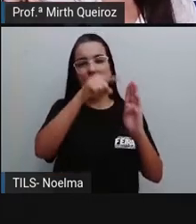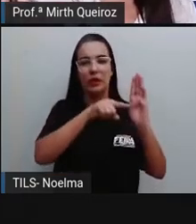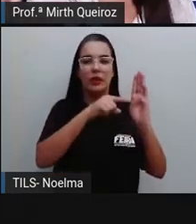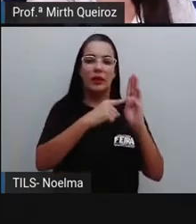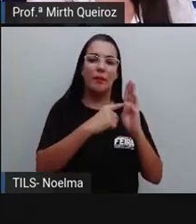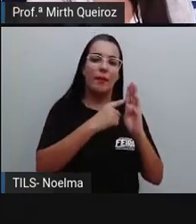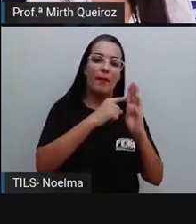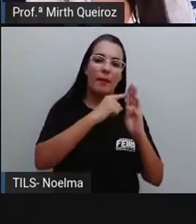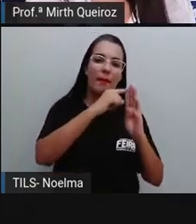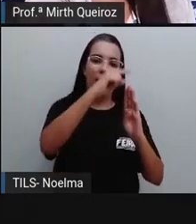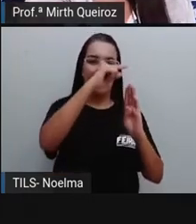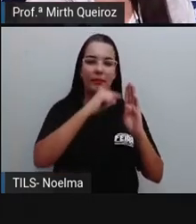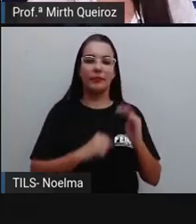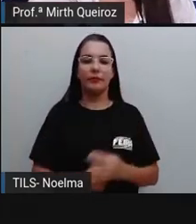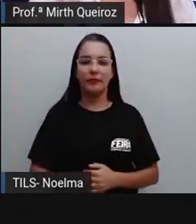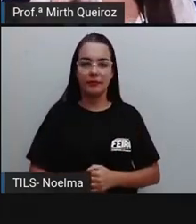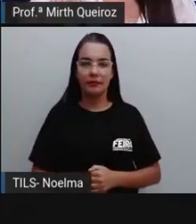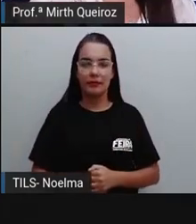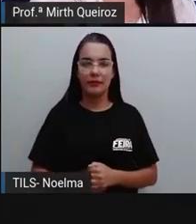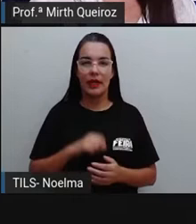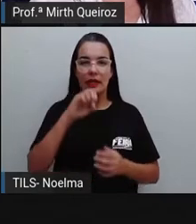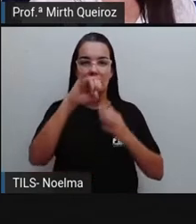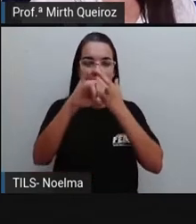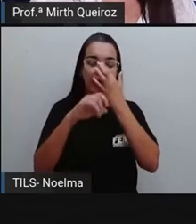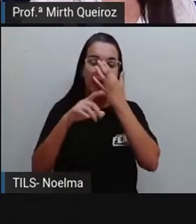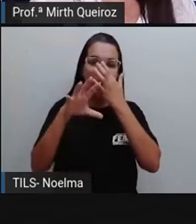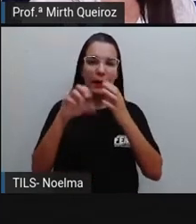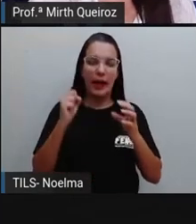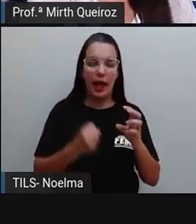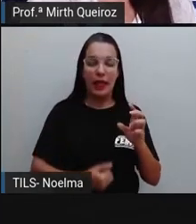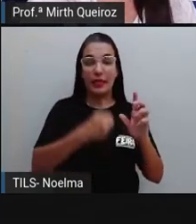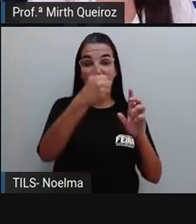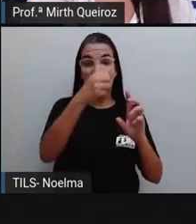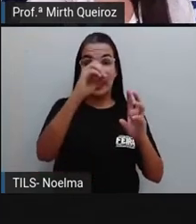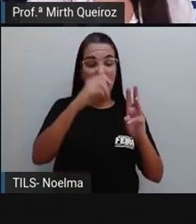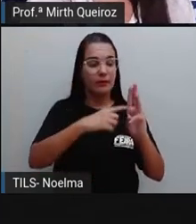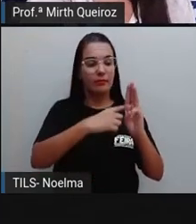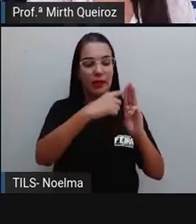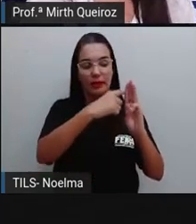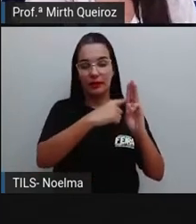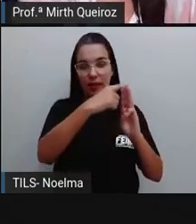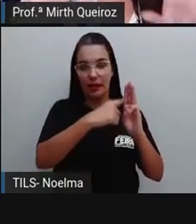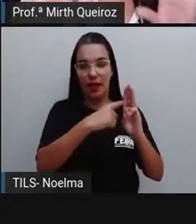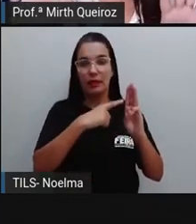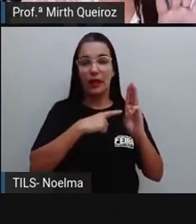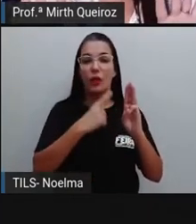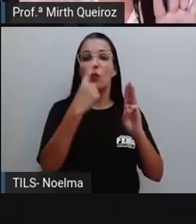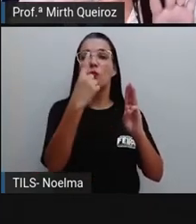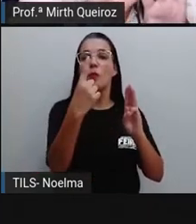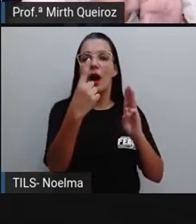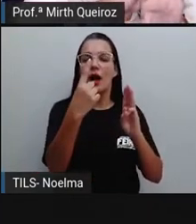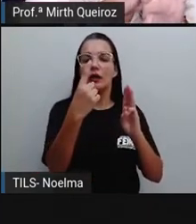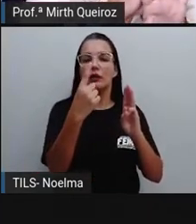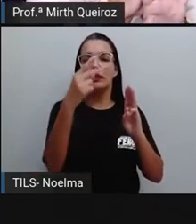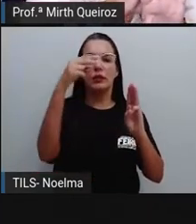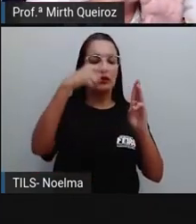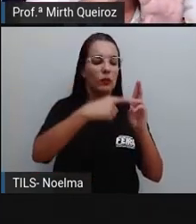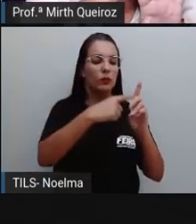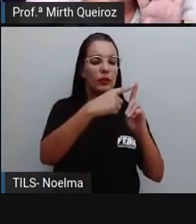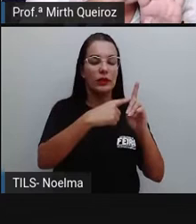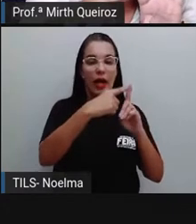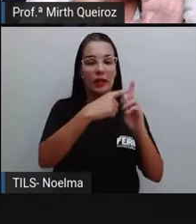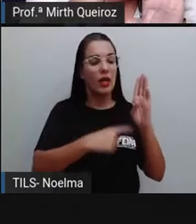tem mil unidades. Se eu pegar dez centenas, vai formar uma unidade de milhar. Olha só. Cem,